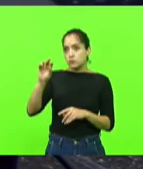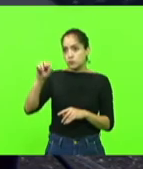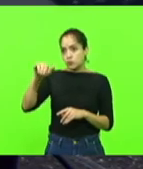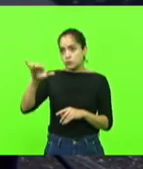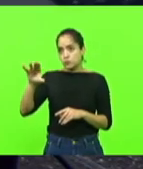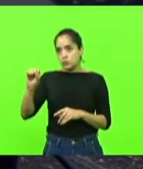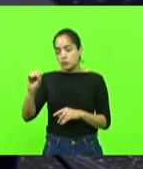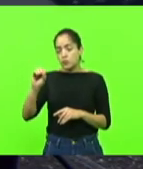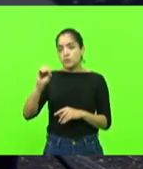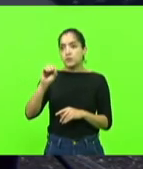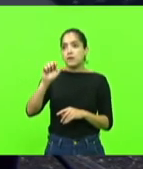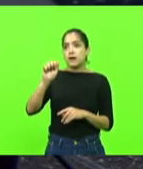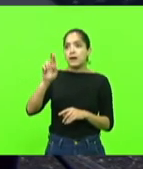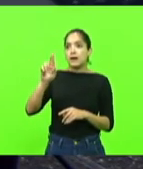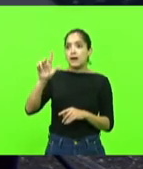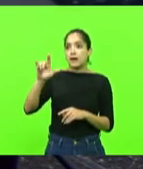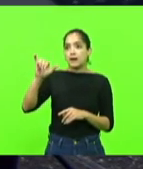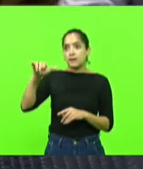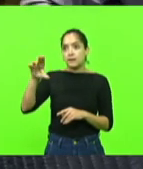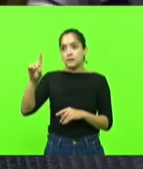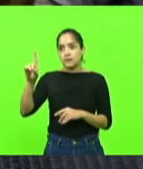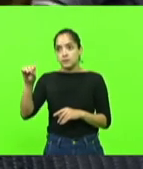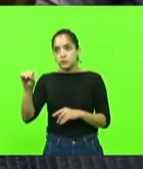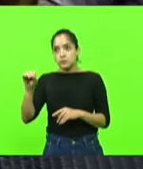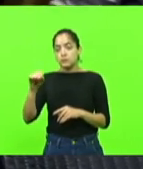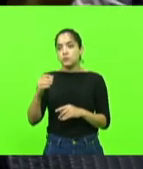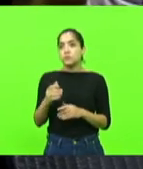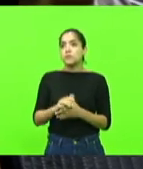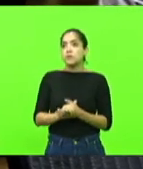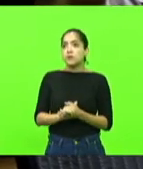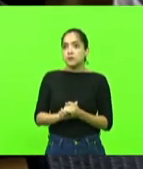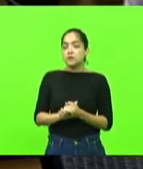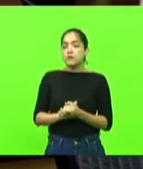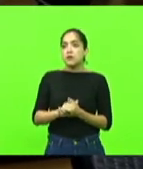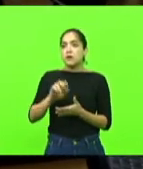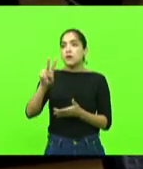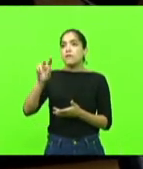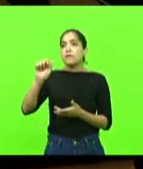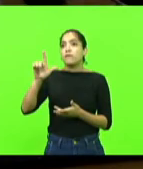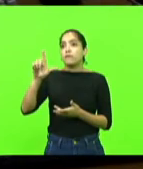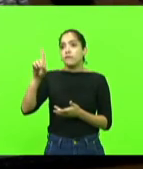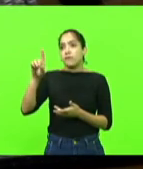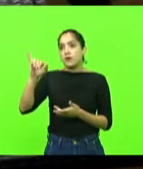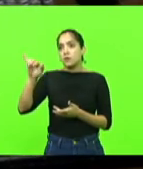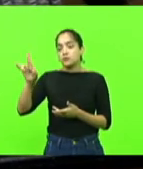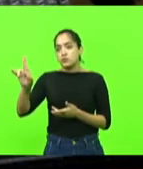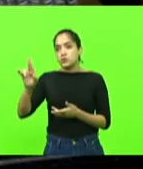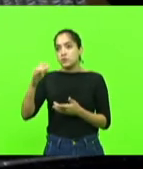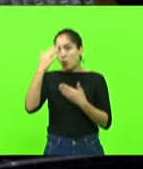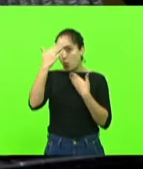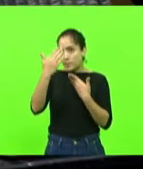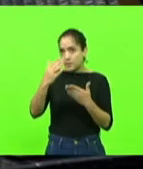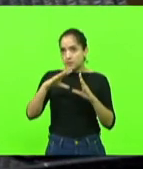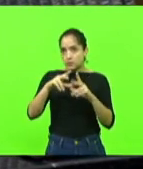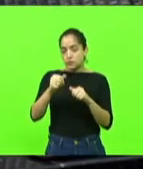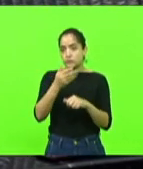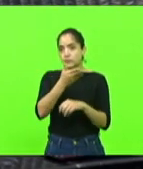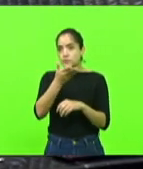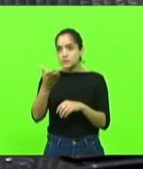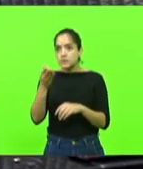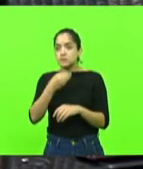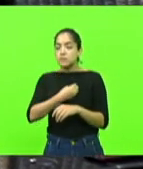do seu Arlindo, do seu Valdir Paloski, do seu Valdir Pavese. Obrigado a todos vocês pela